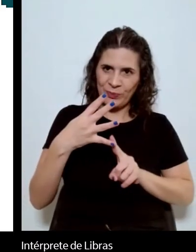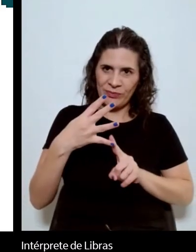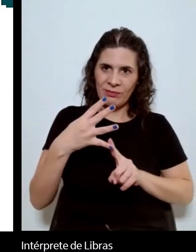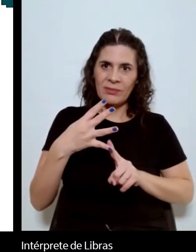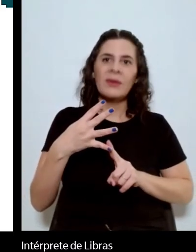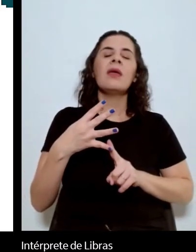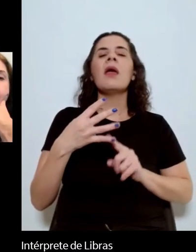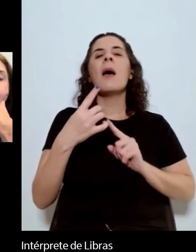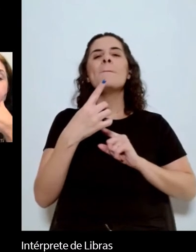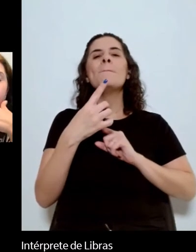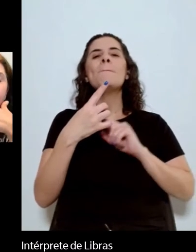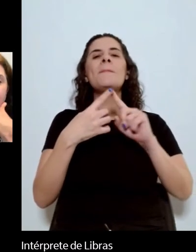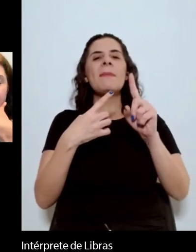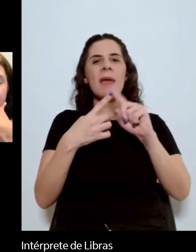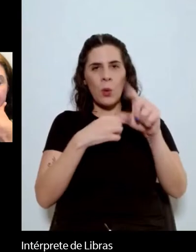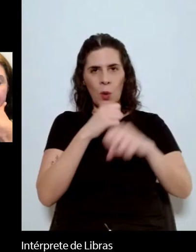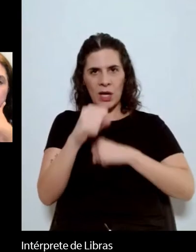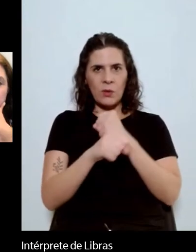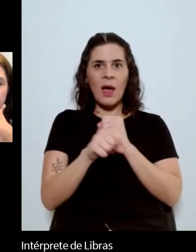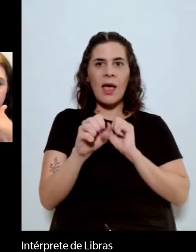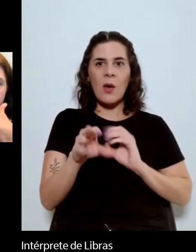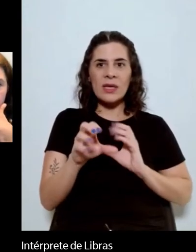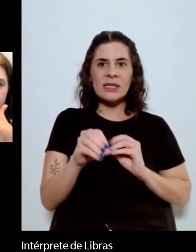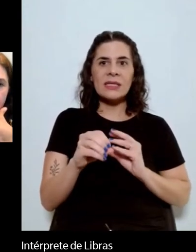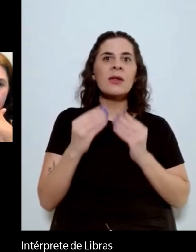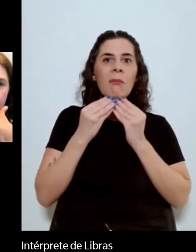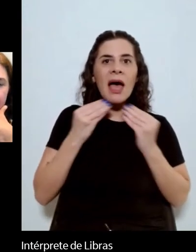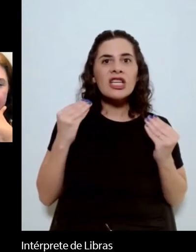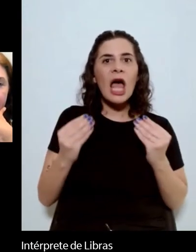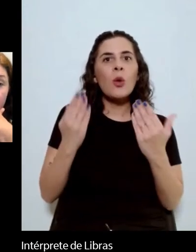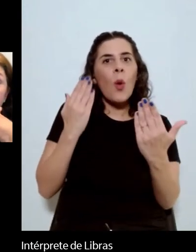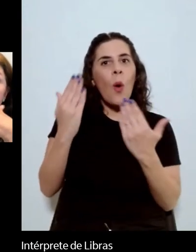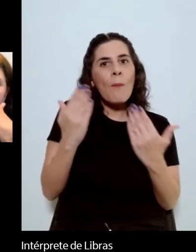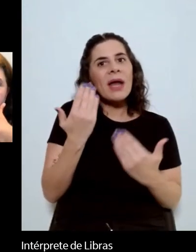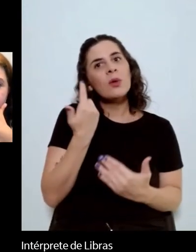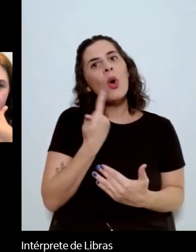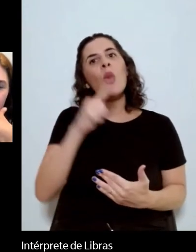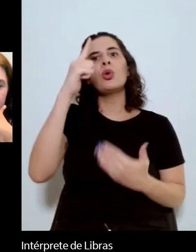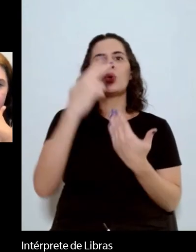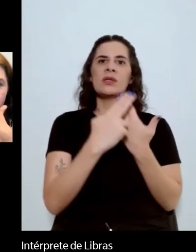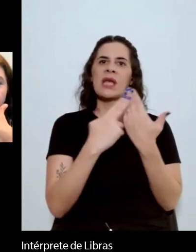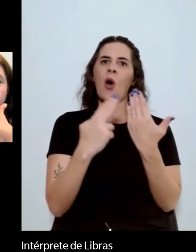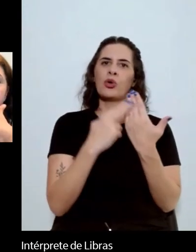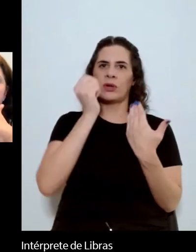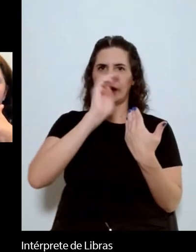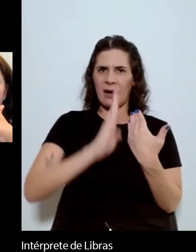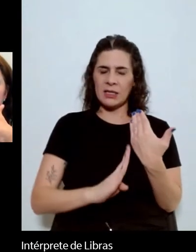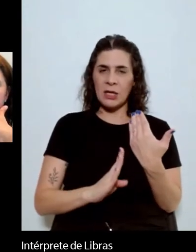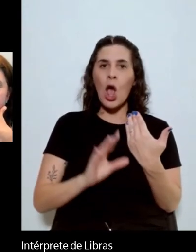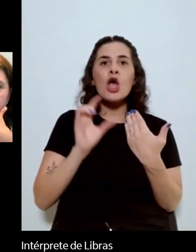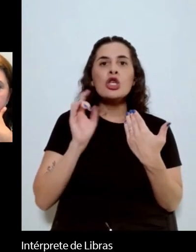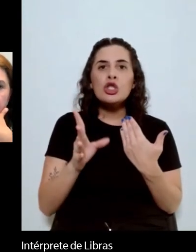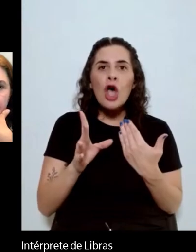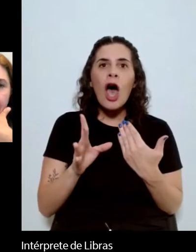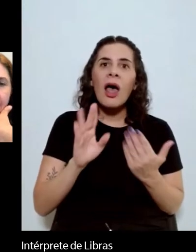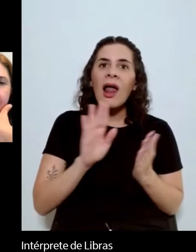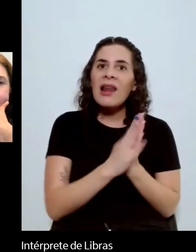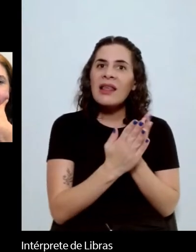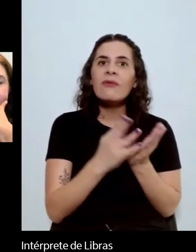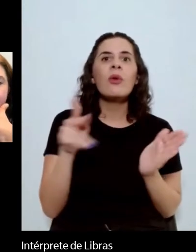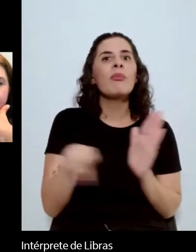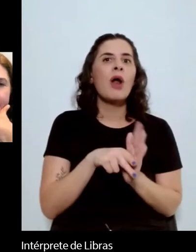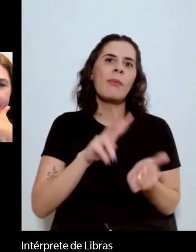ensino Machado em comparação com outros escritores brasileiros, todos em tradução. Memórias de um sargento de